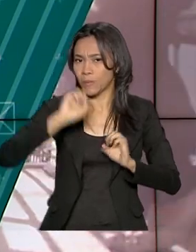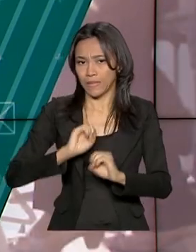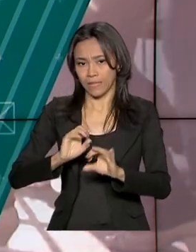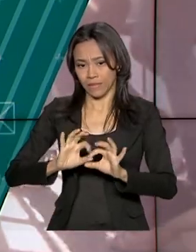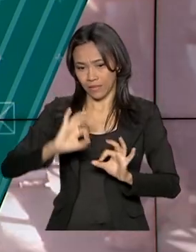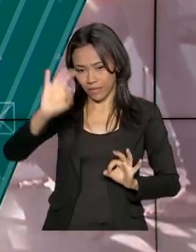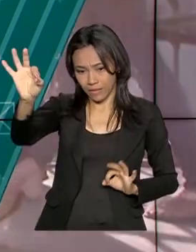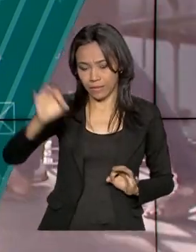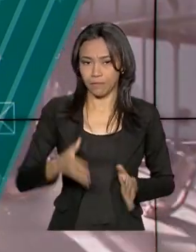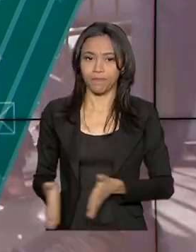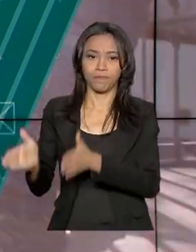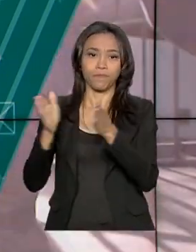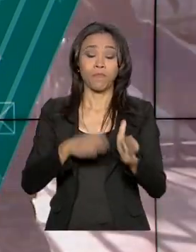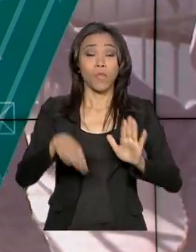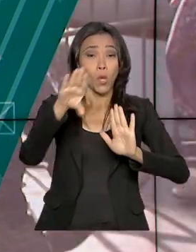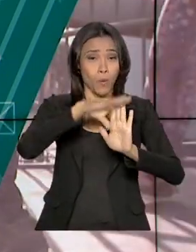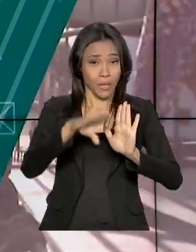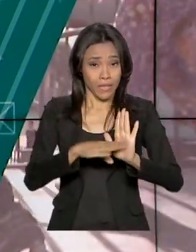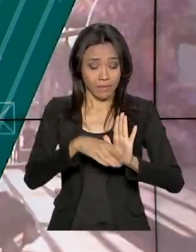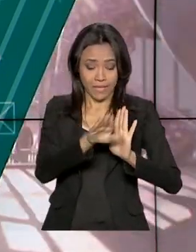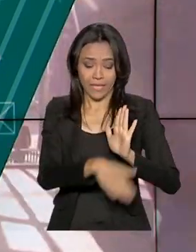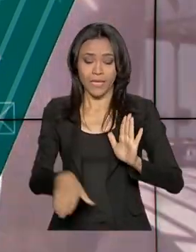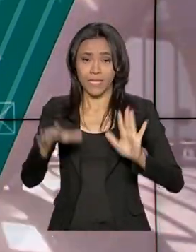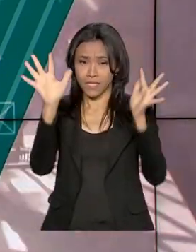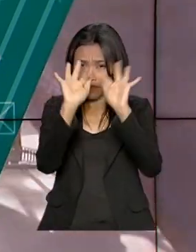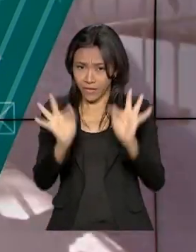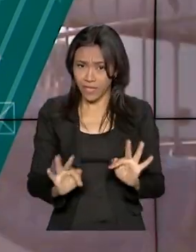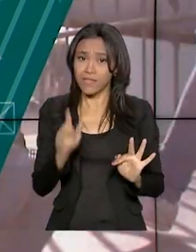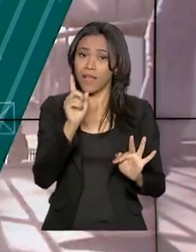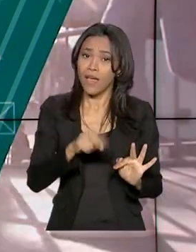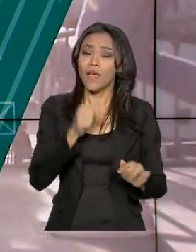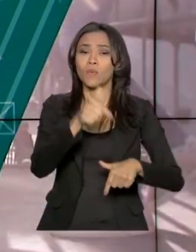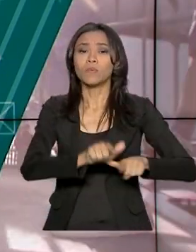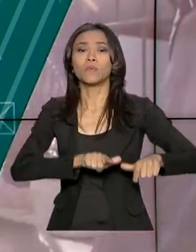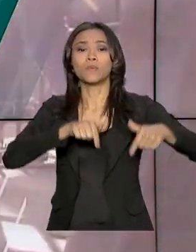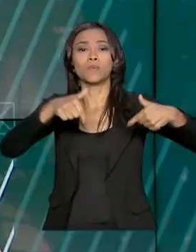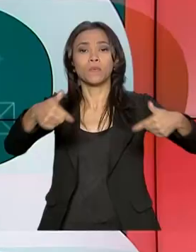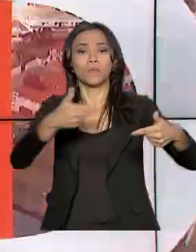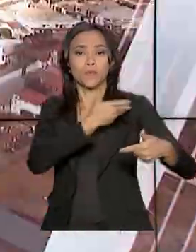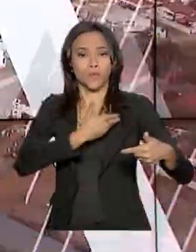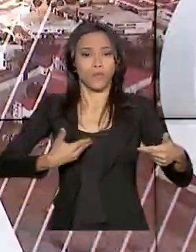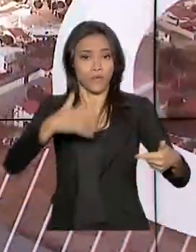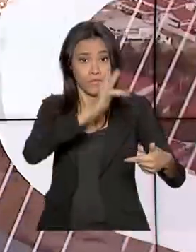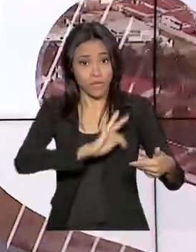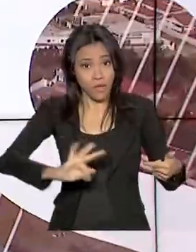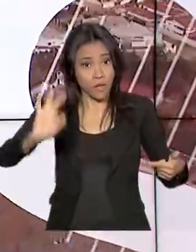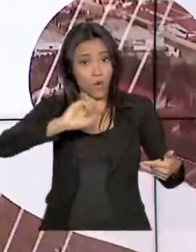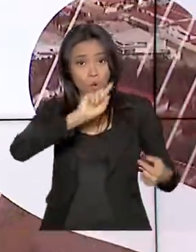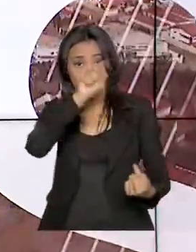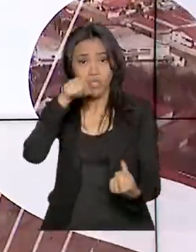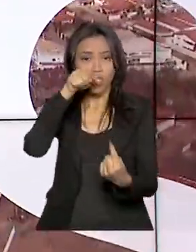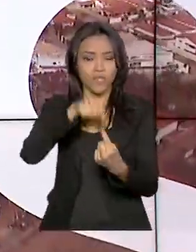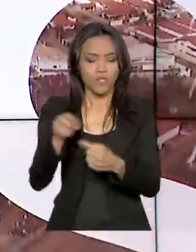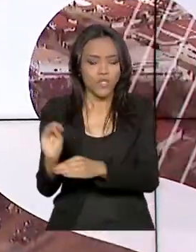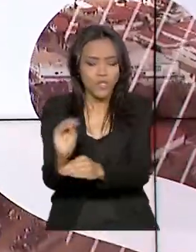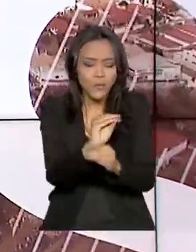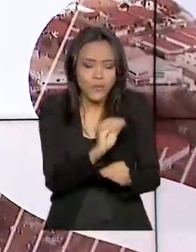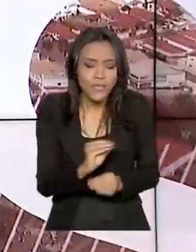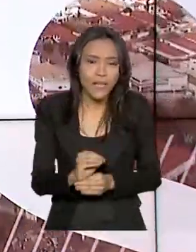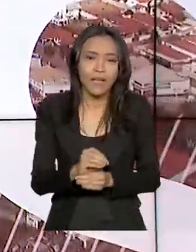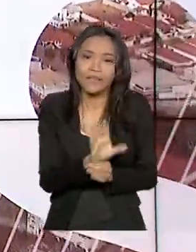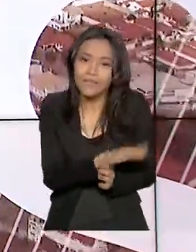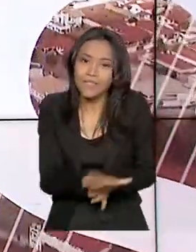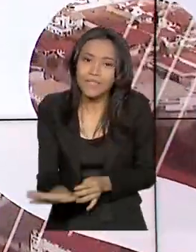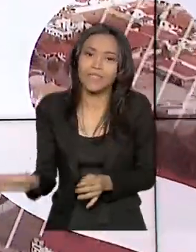O programa Criança Feliz é uma iniciativa do governo federal para ampliar a rede de atenção e o cuidado integral durante a primeira